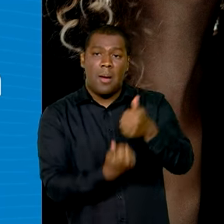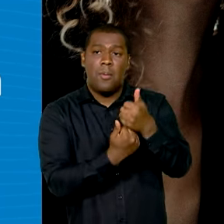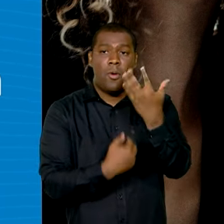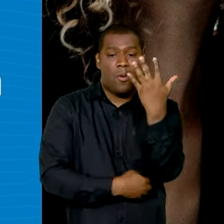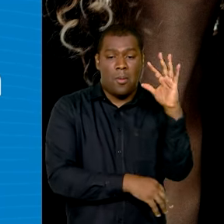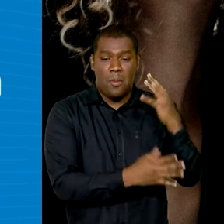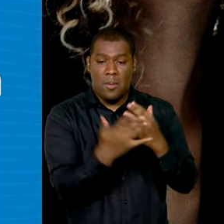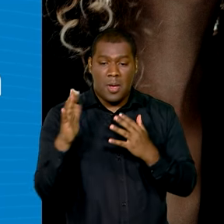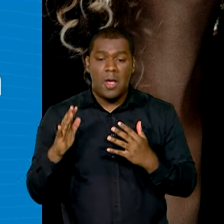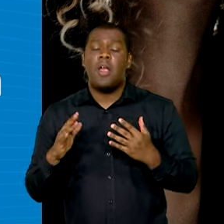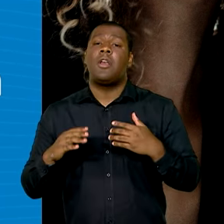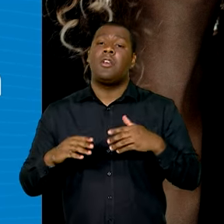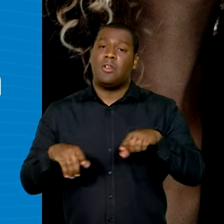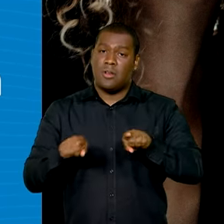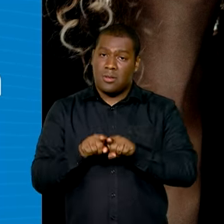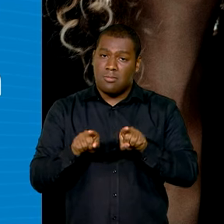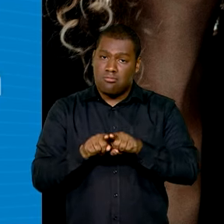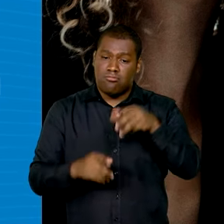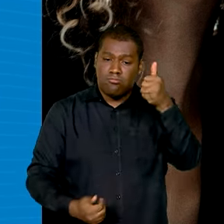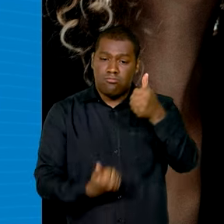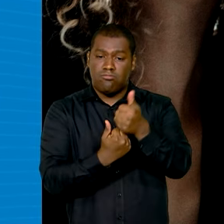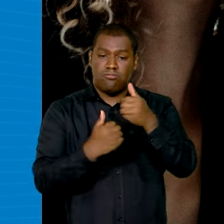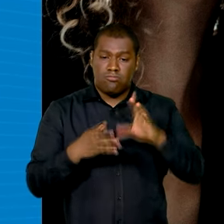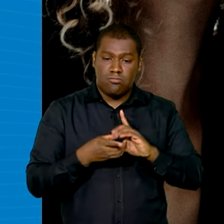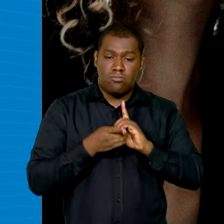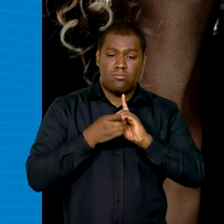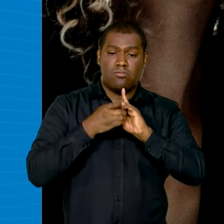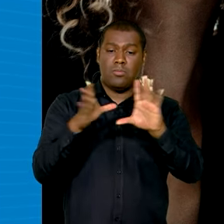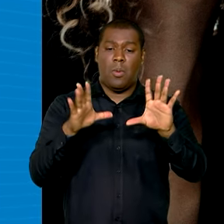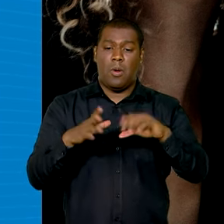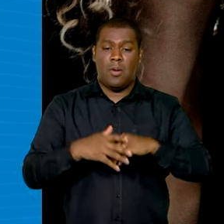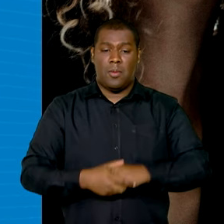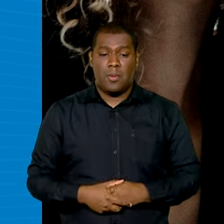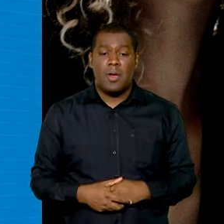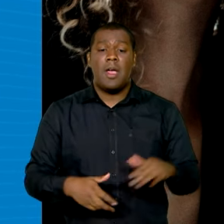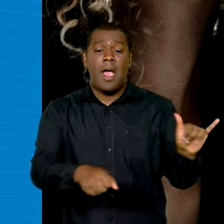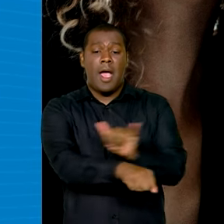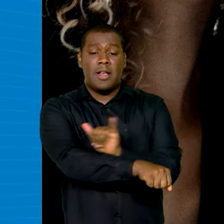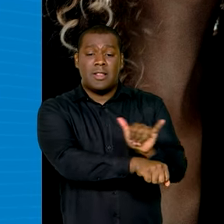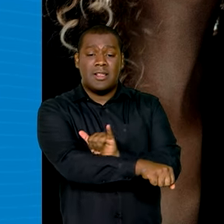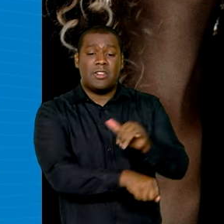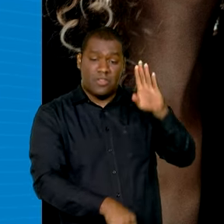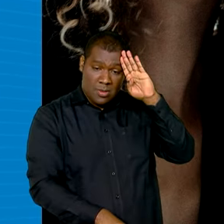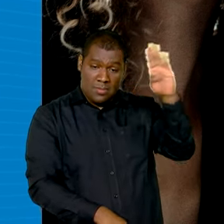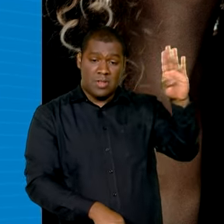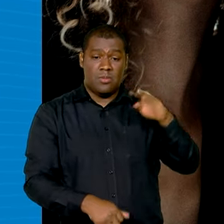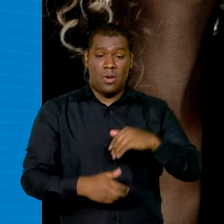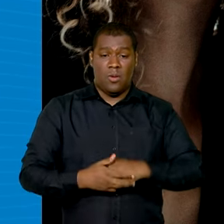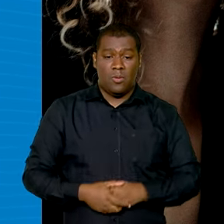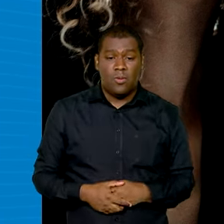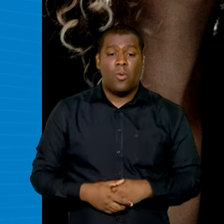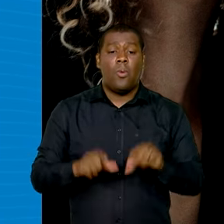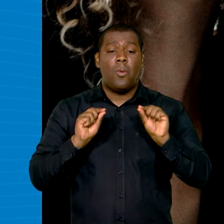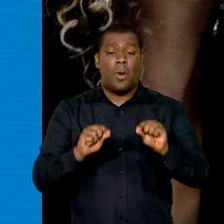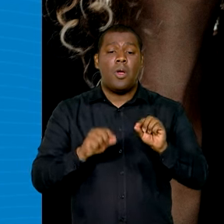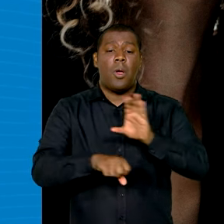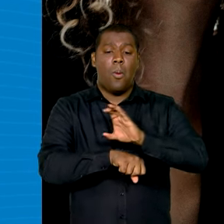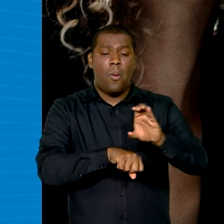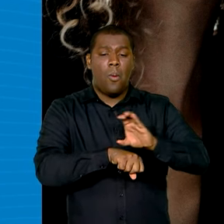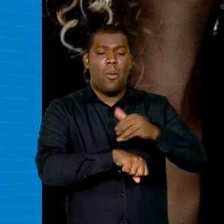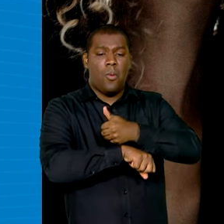fortalecimento da democracia. Entre as principais ações estão treinamento e